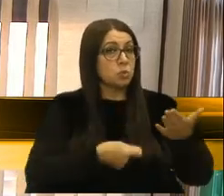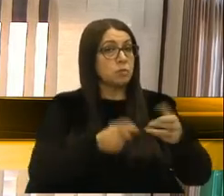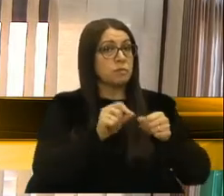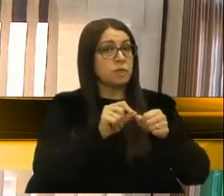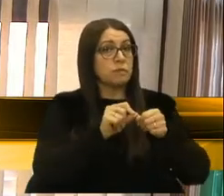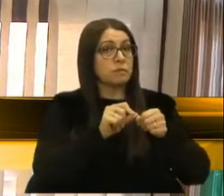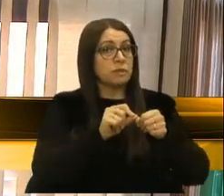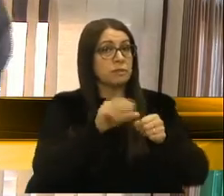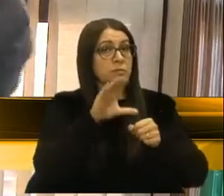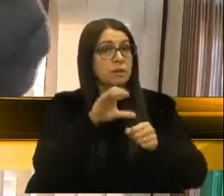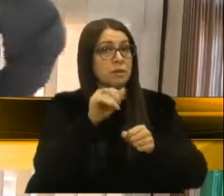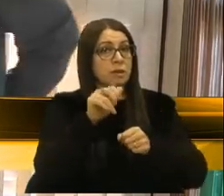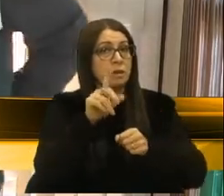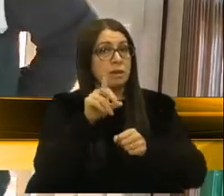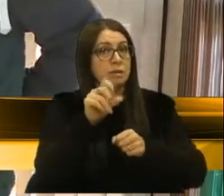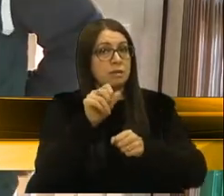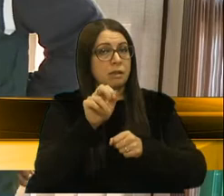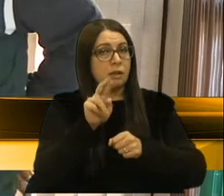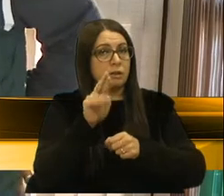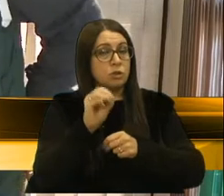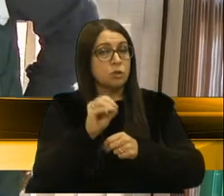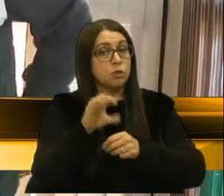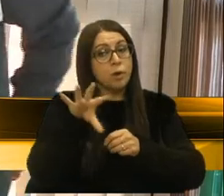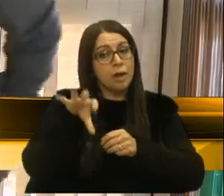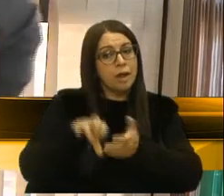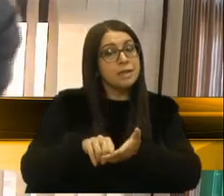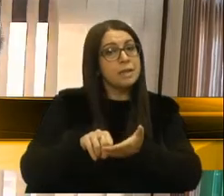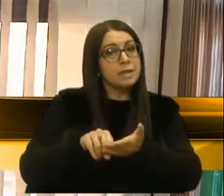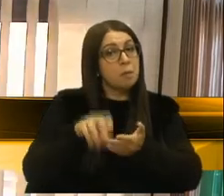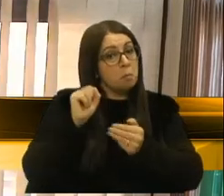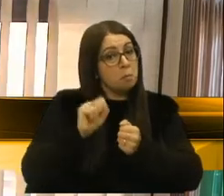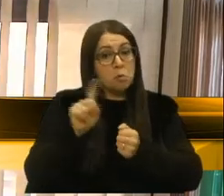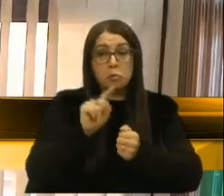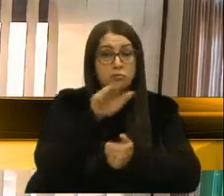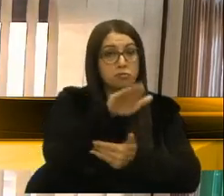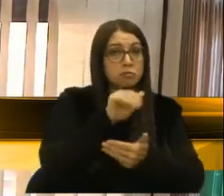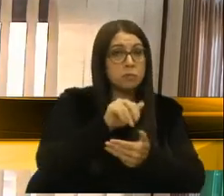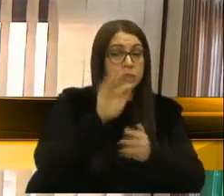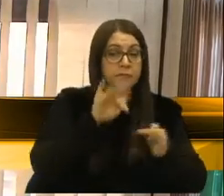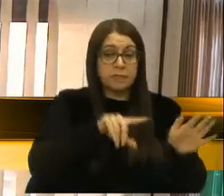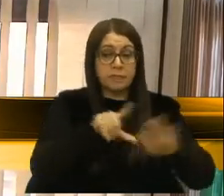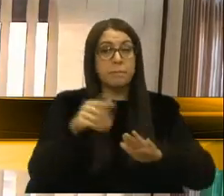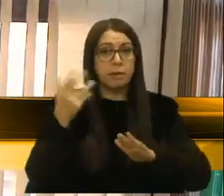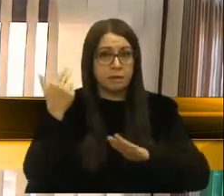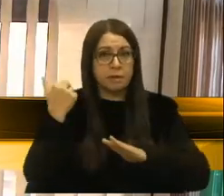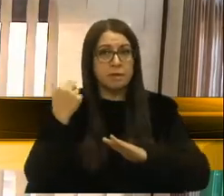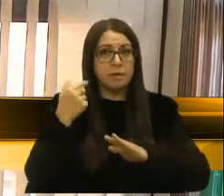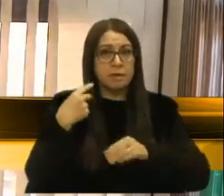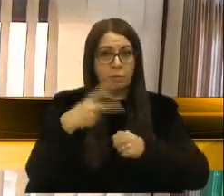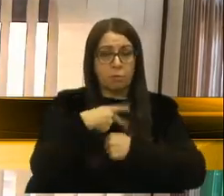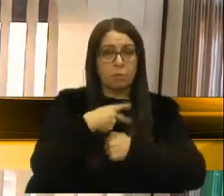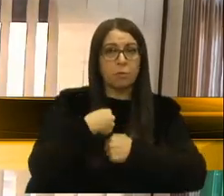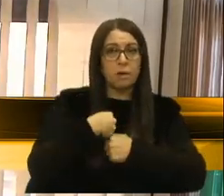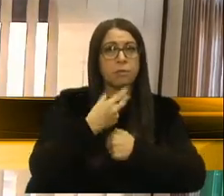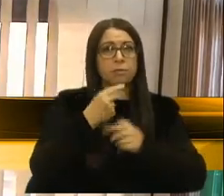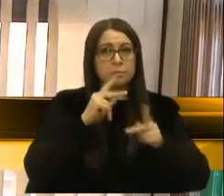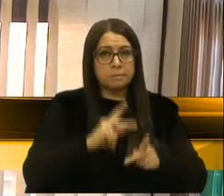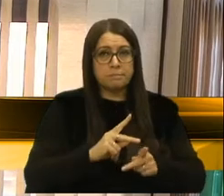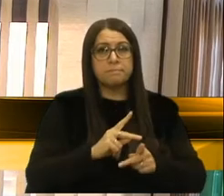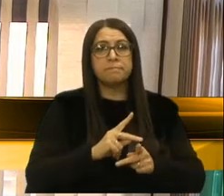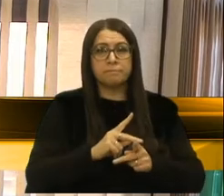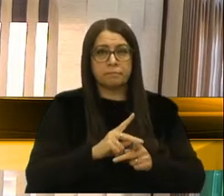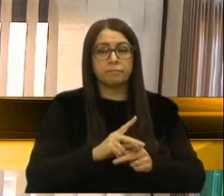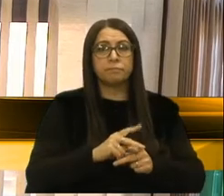cadastro reserva, podendo ou não ser chamado. Esse final de semana foi procurado por bastante pessoas,